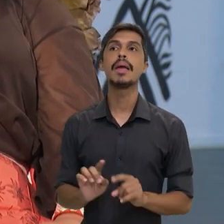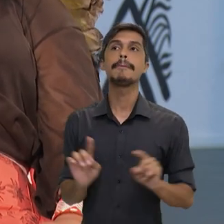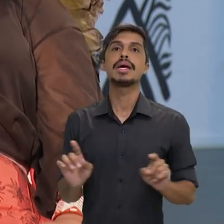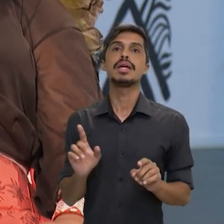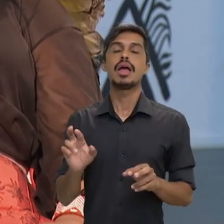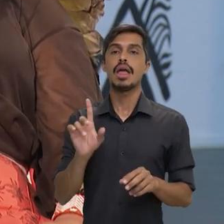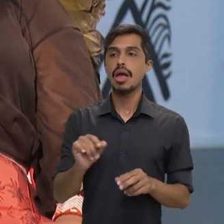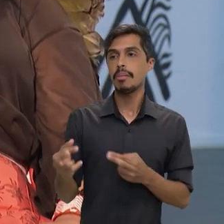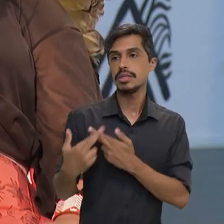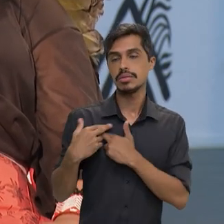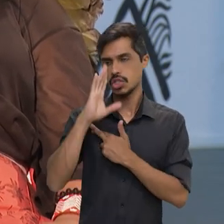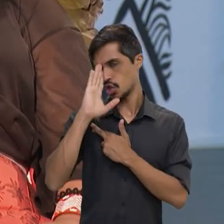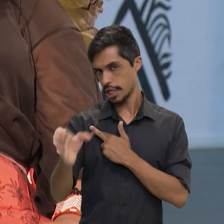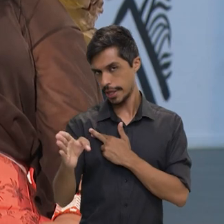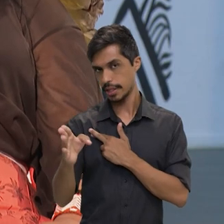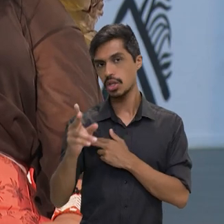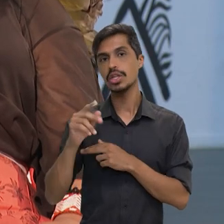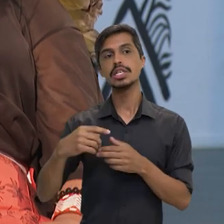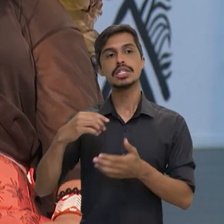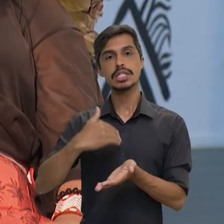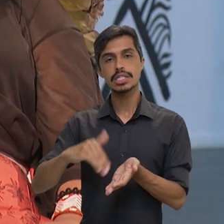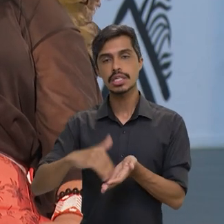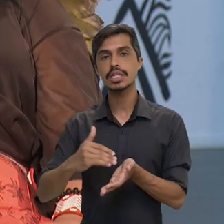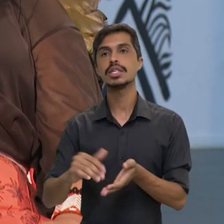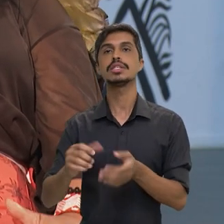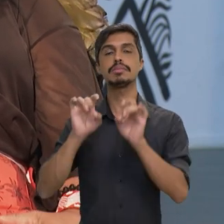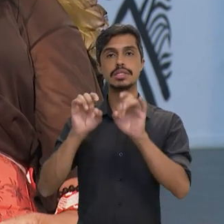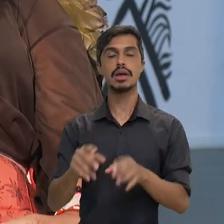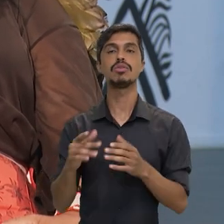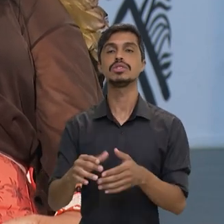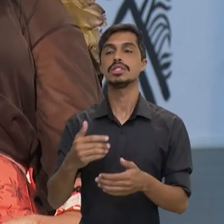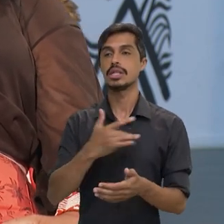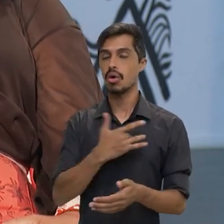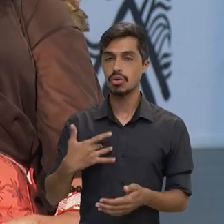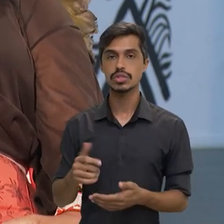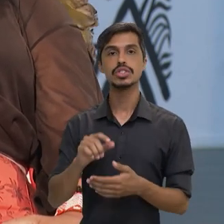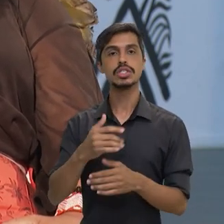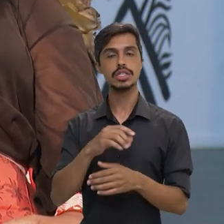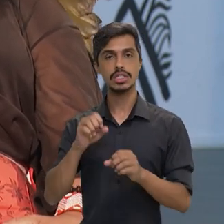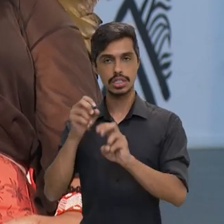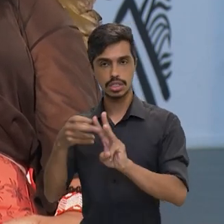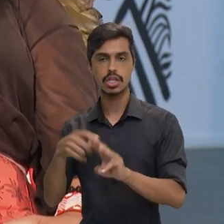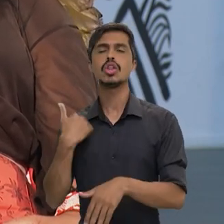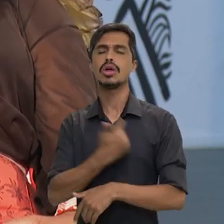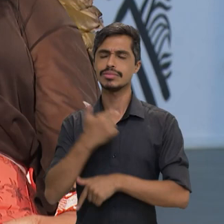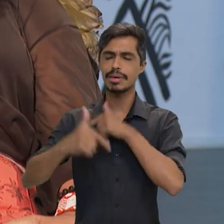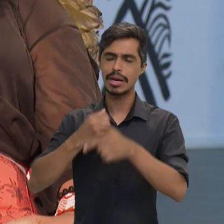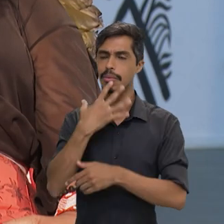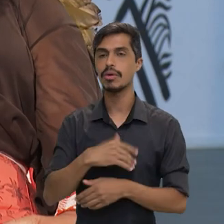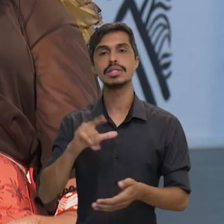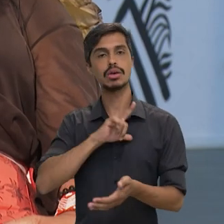mas é uma responsabilidade direta da Secretaria Especial de Saúde Indígena, que está fazendo um bom trabalho. Estamos com o